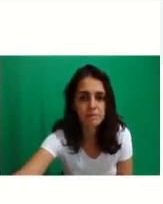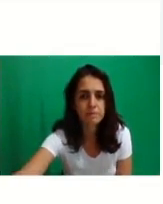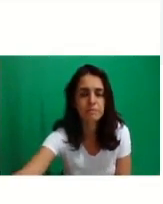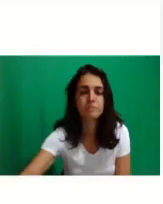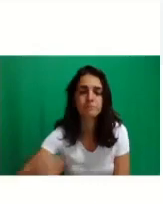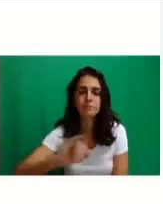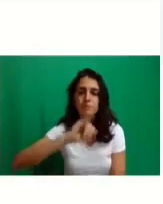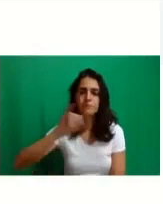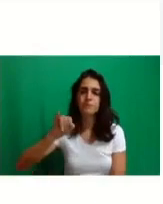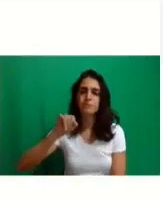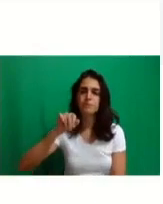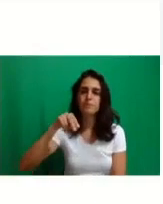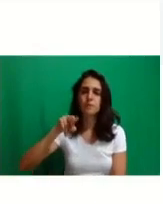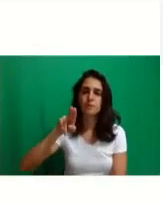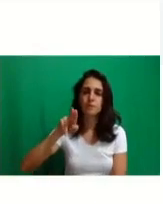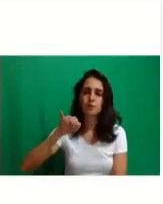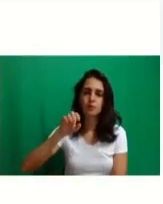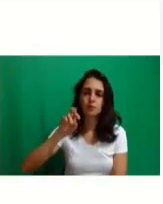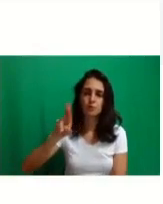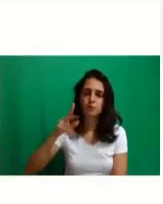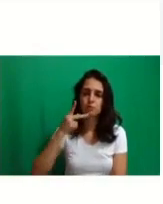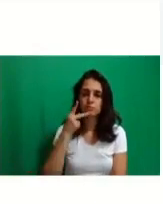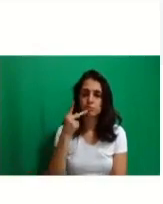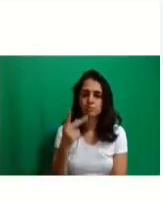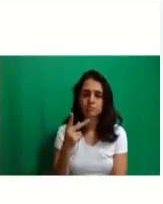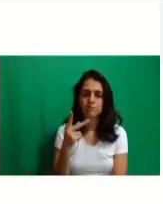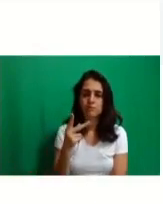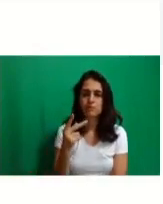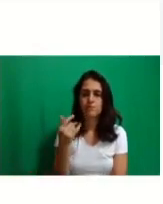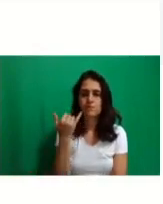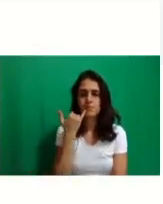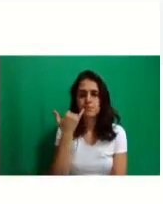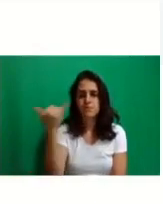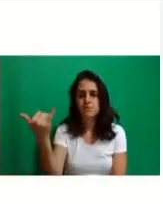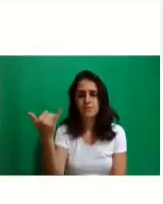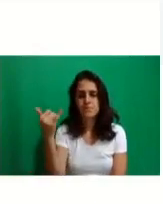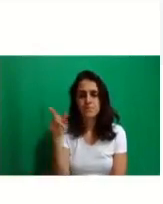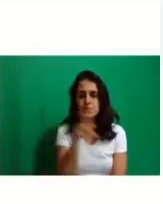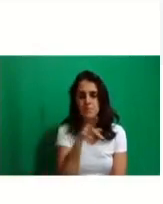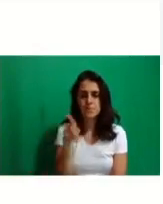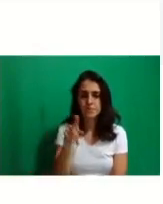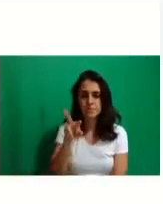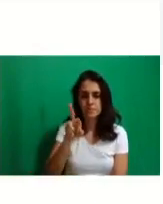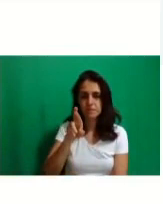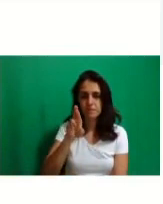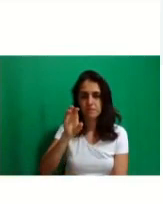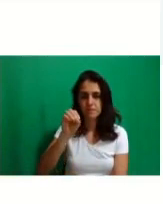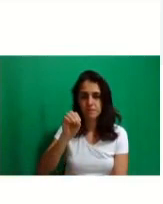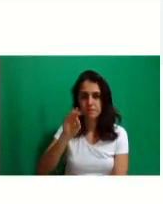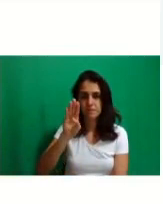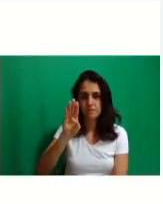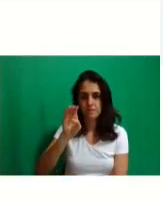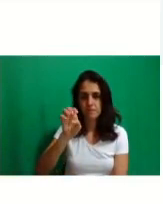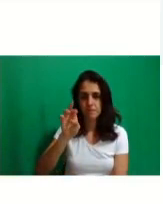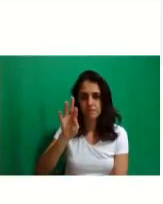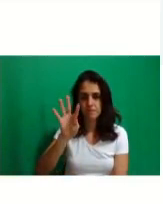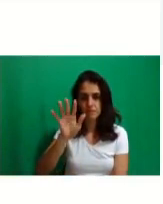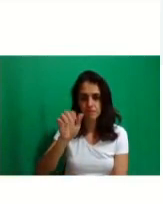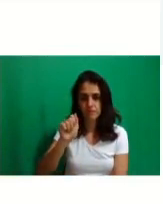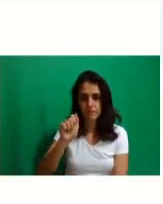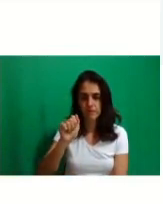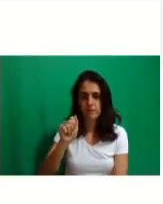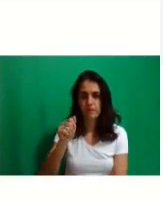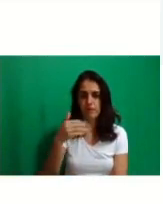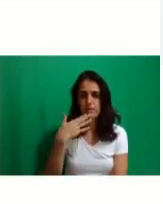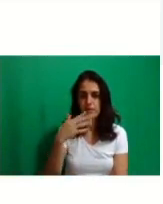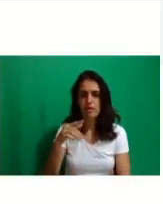Alessandro, faz um favor para mim, entra em contato com a professora Roberta, pede ela o link da sala de aula